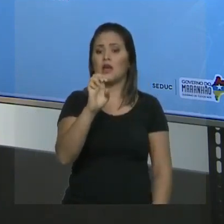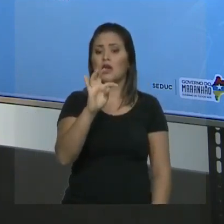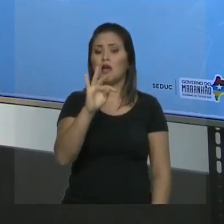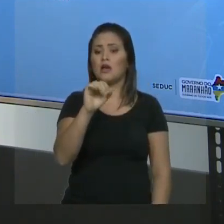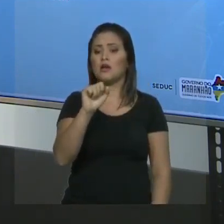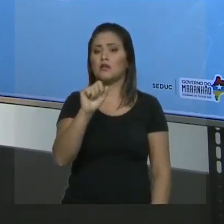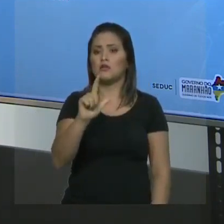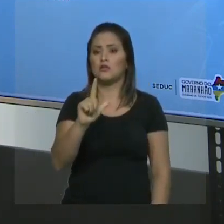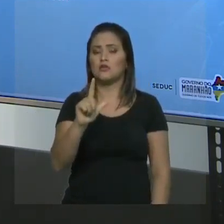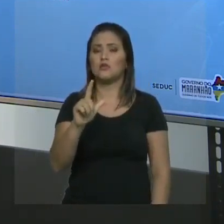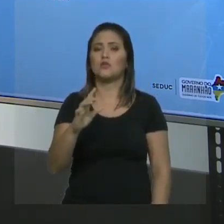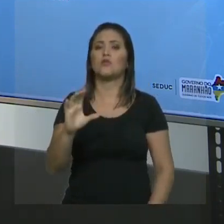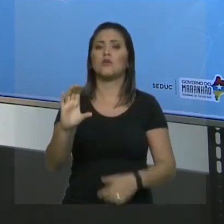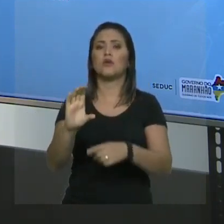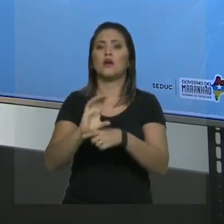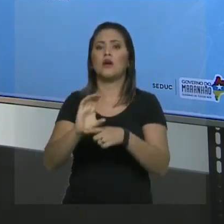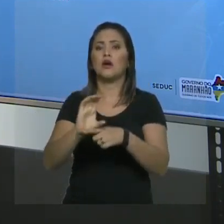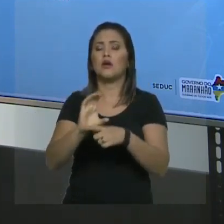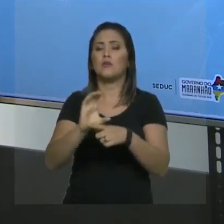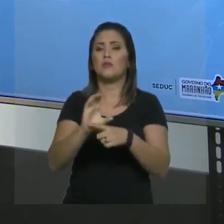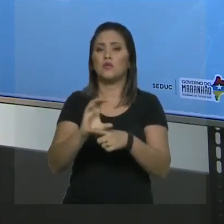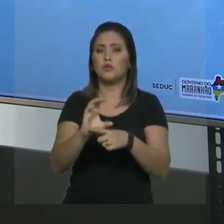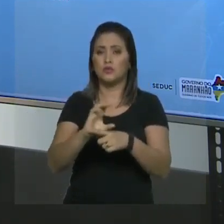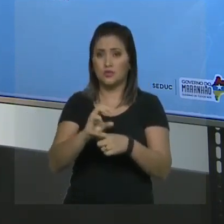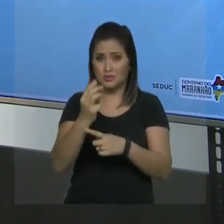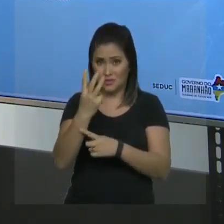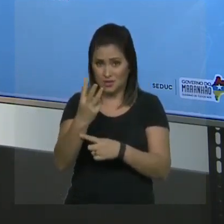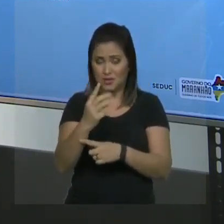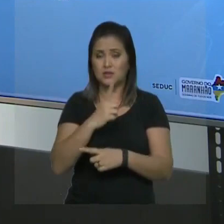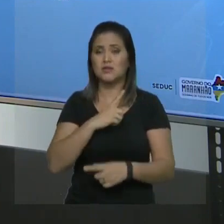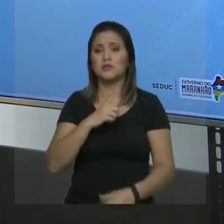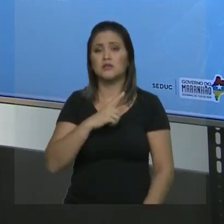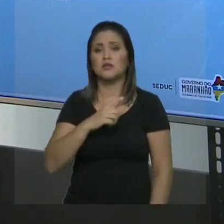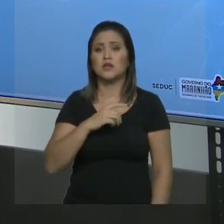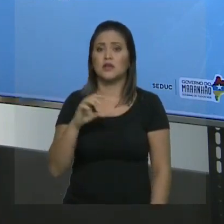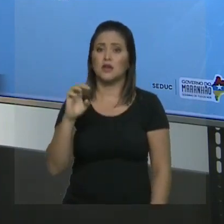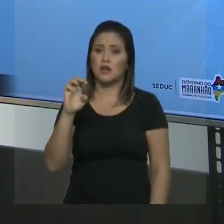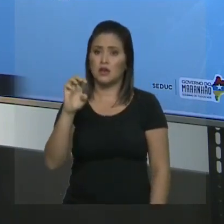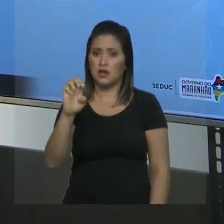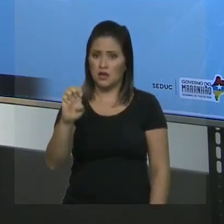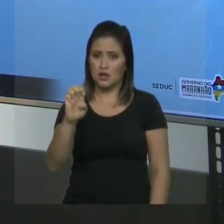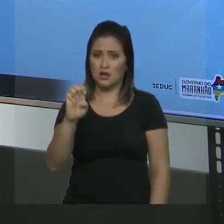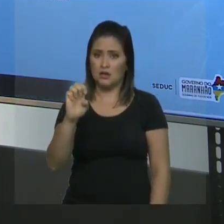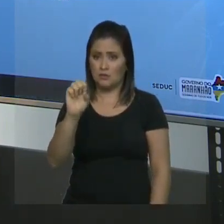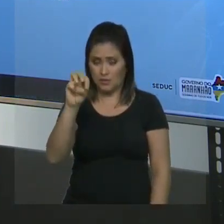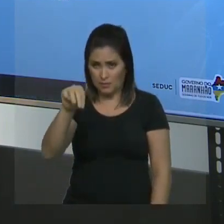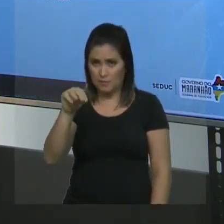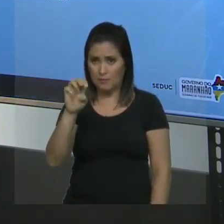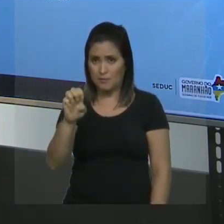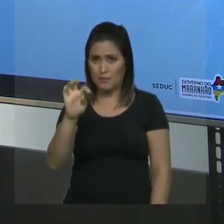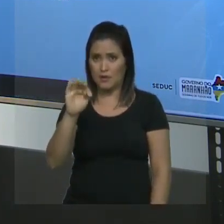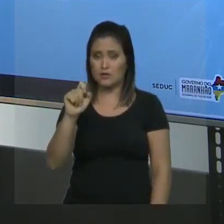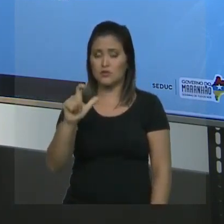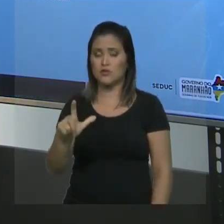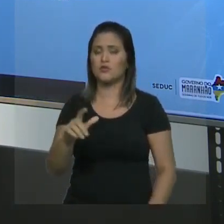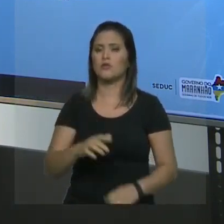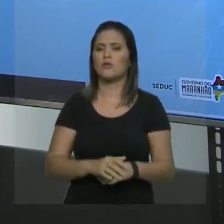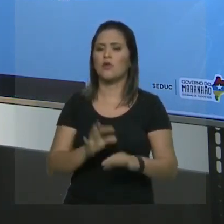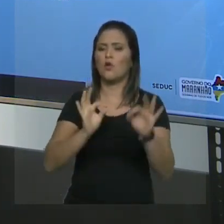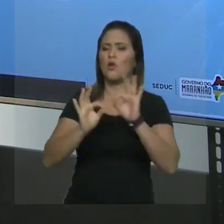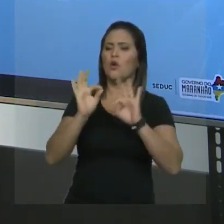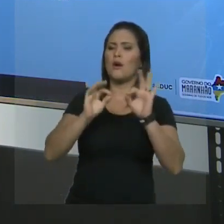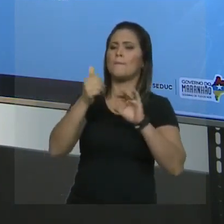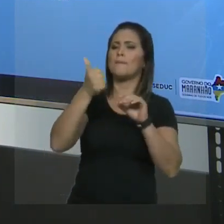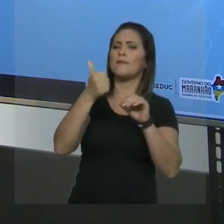carbono três você tem um radical metil. Seguindo a ordem alfabética, quem vem primeiro é quem? O etil. Então no carbono quatro